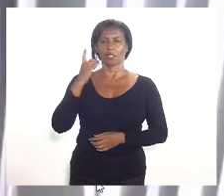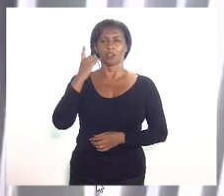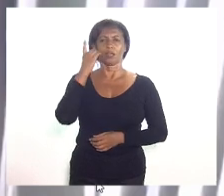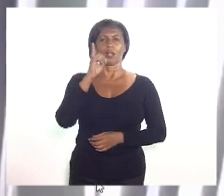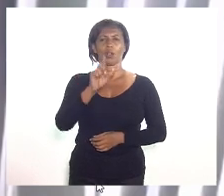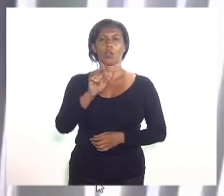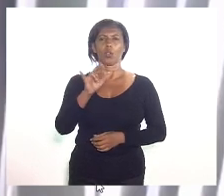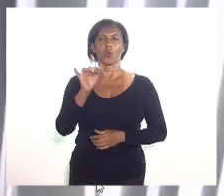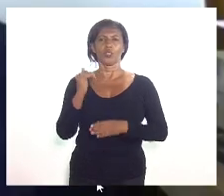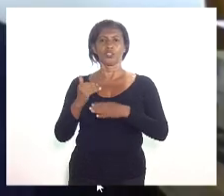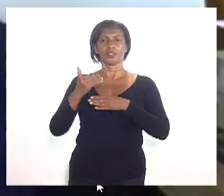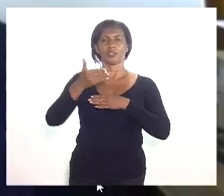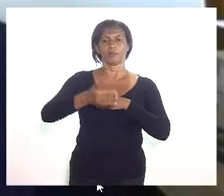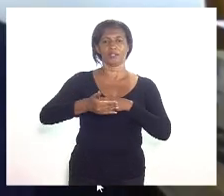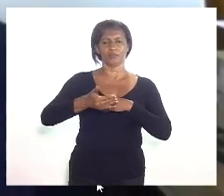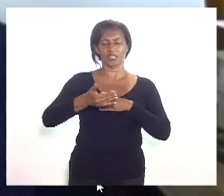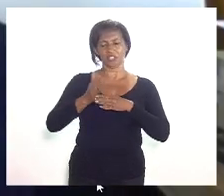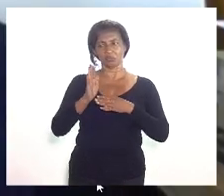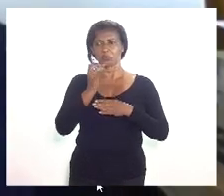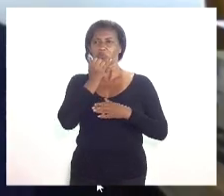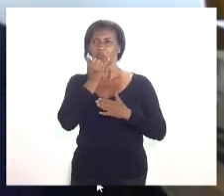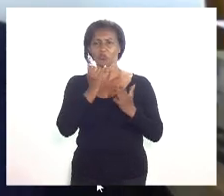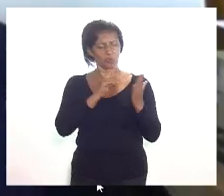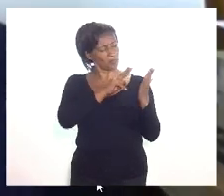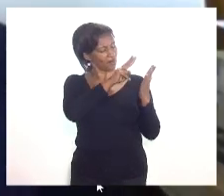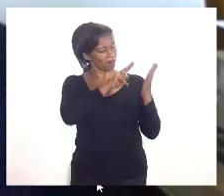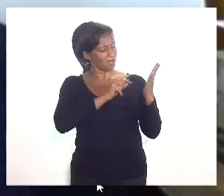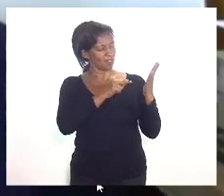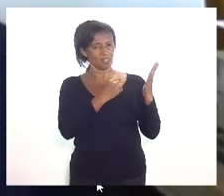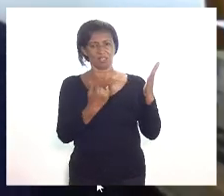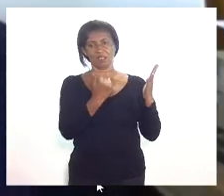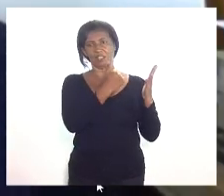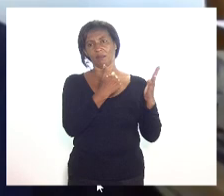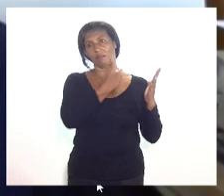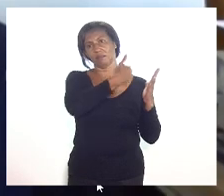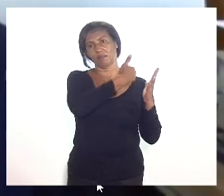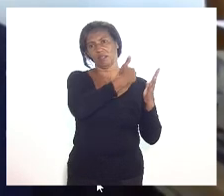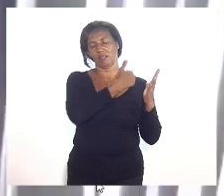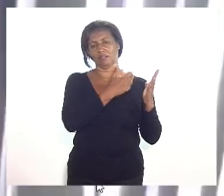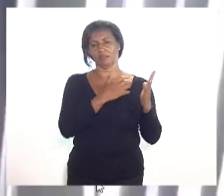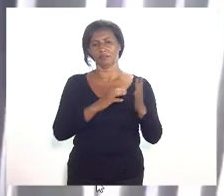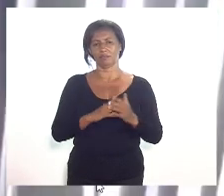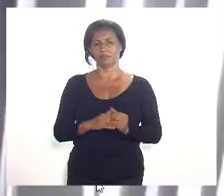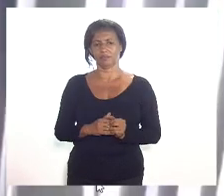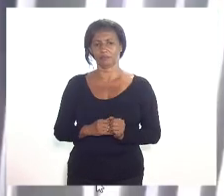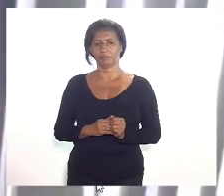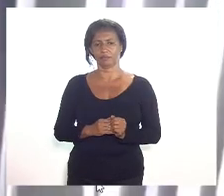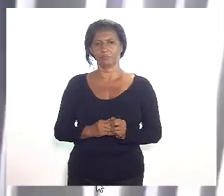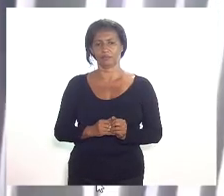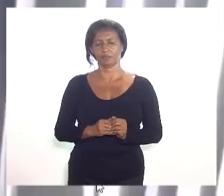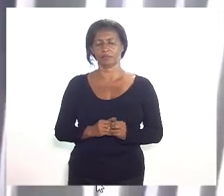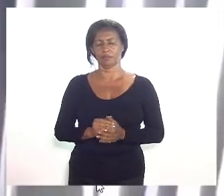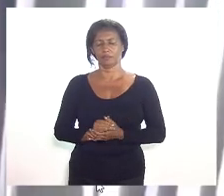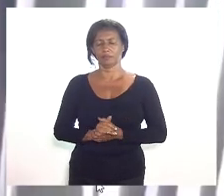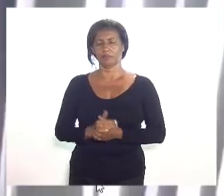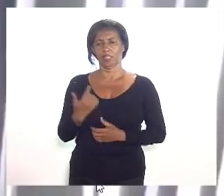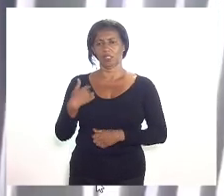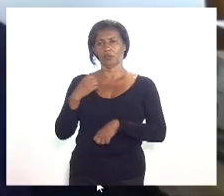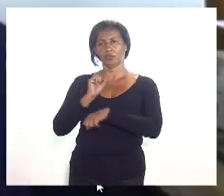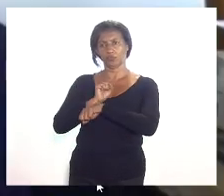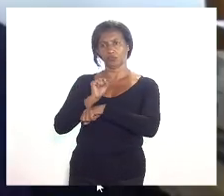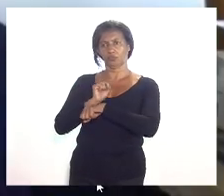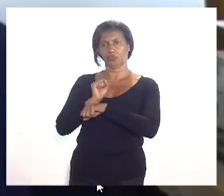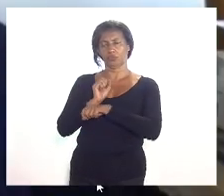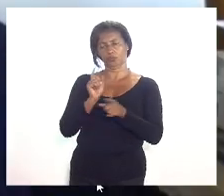perfeitamente mas na minha lista o senhor estava na frente obrigado mas ele se inscreveu antes mas eu